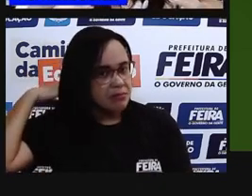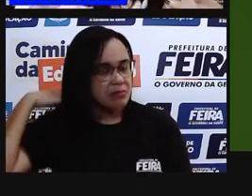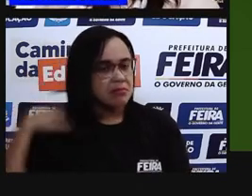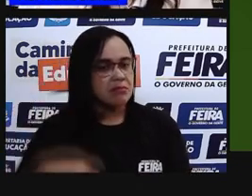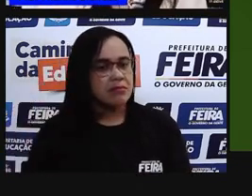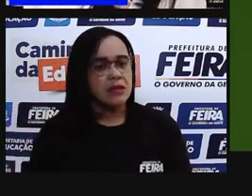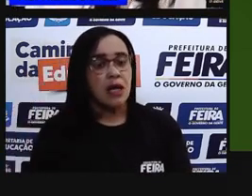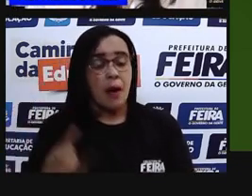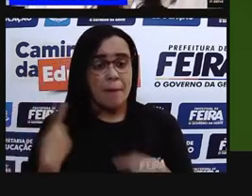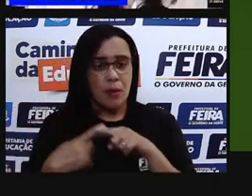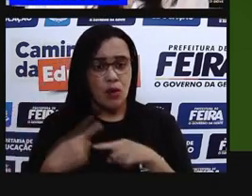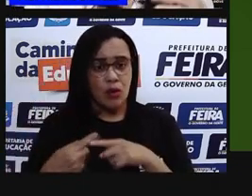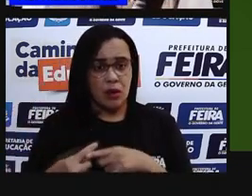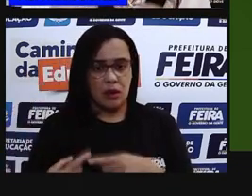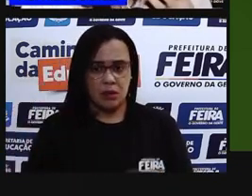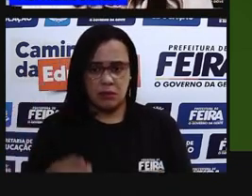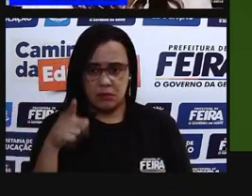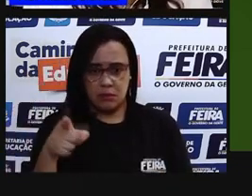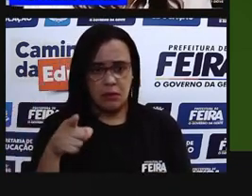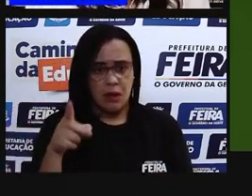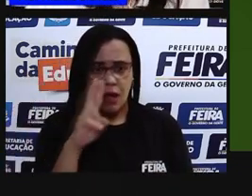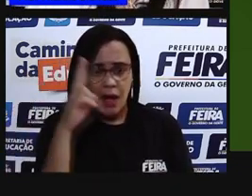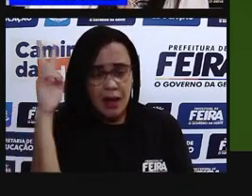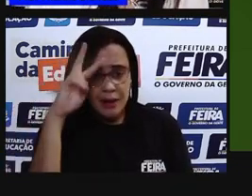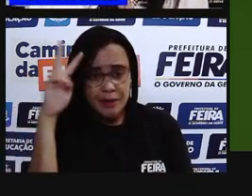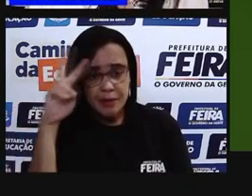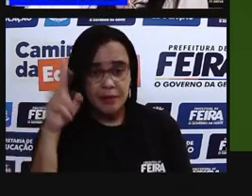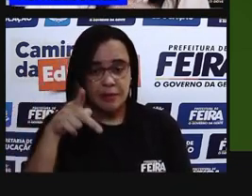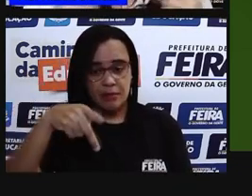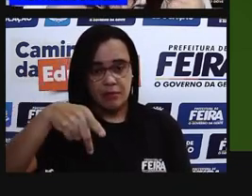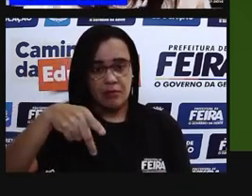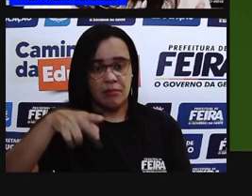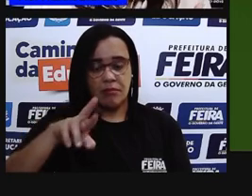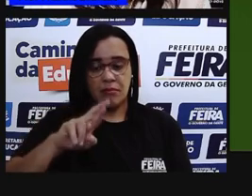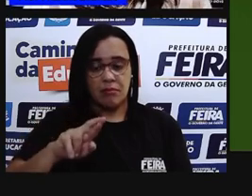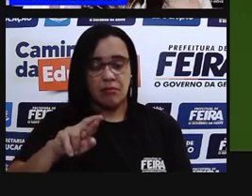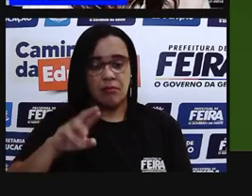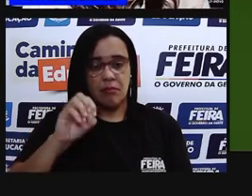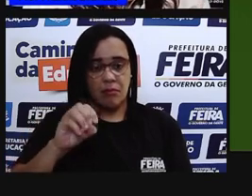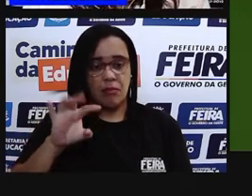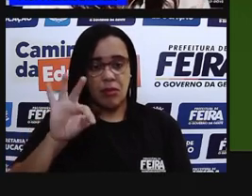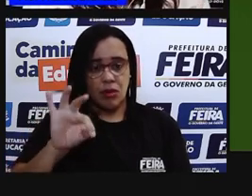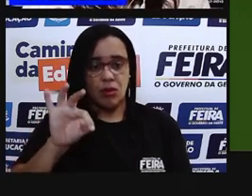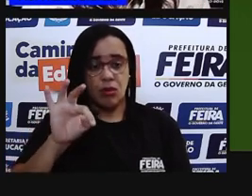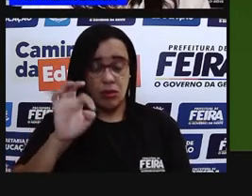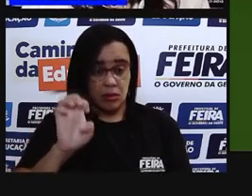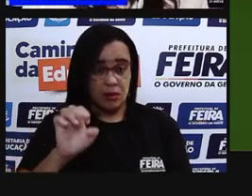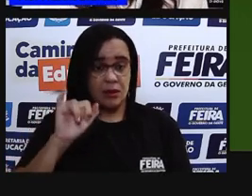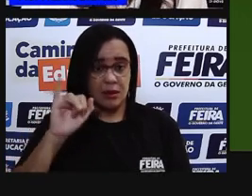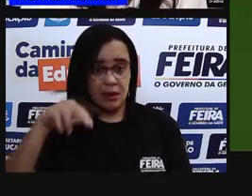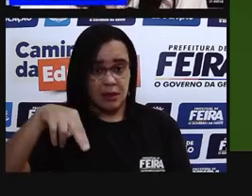move o nosso corpo, é o que move as nossas células. Ok? Beleza?